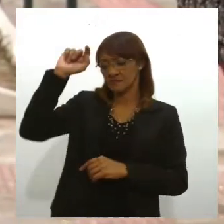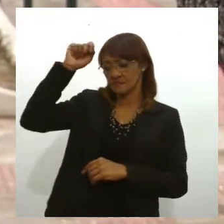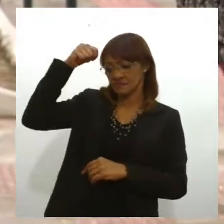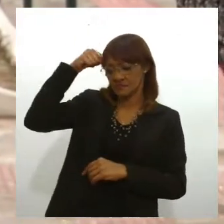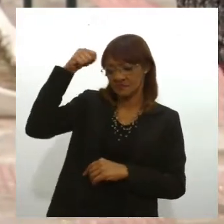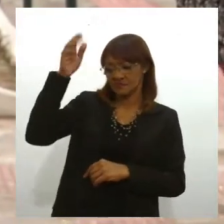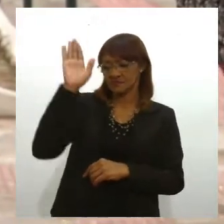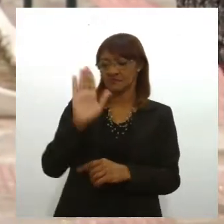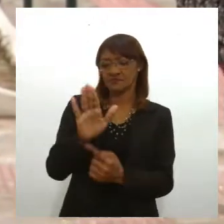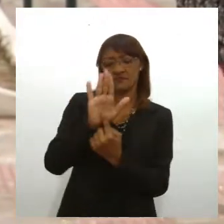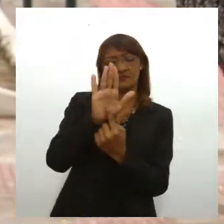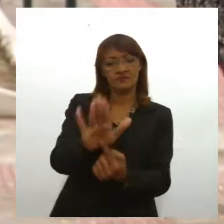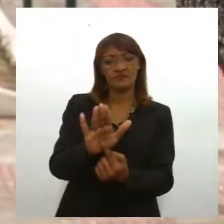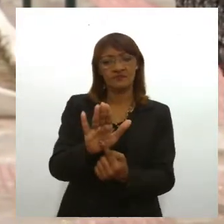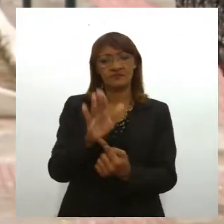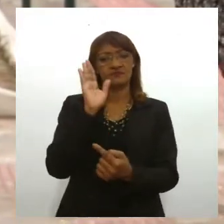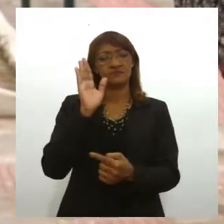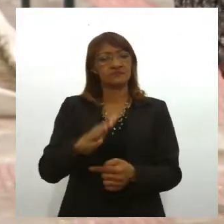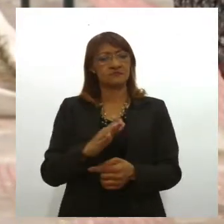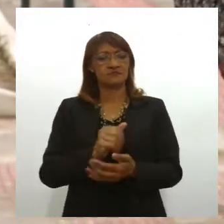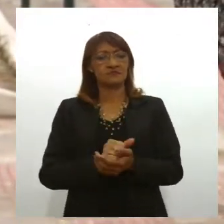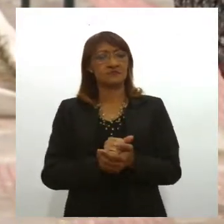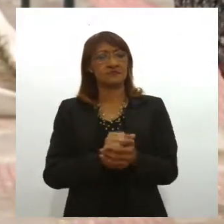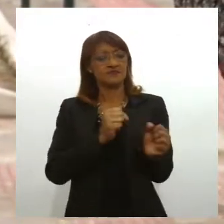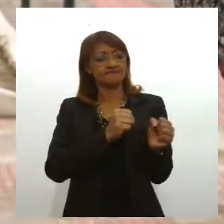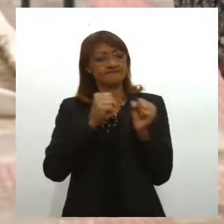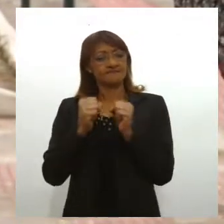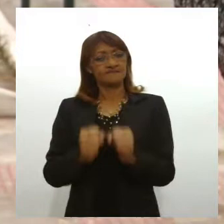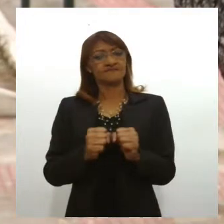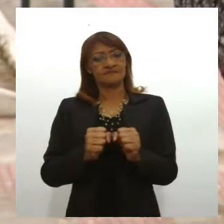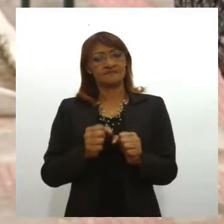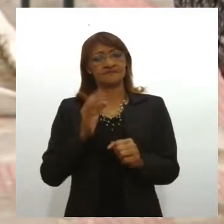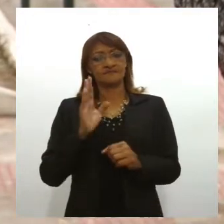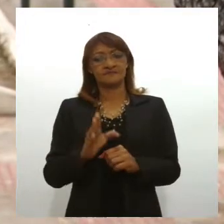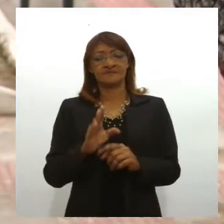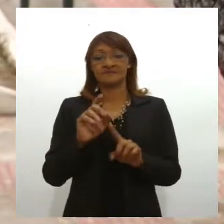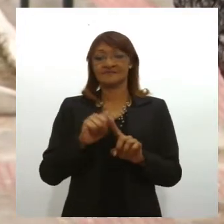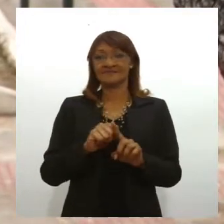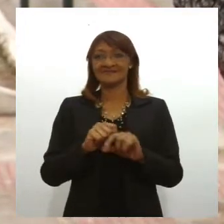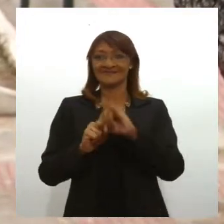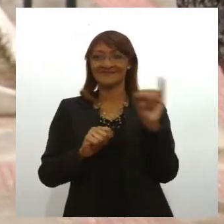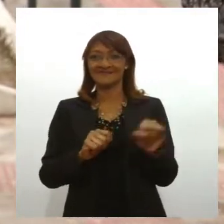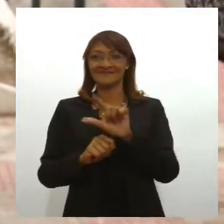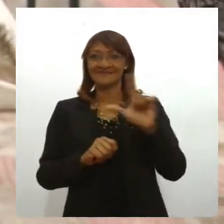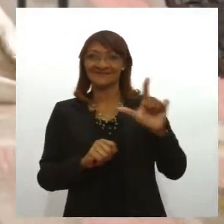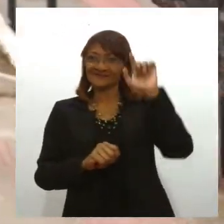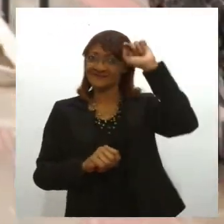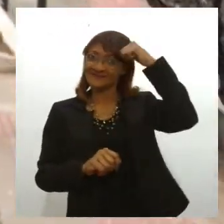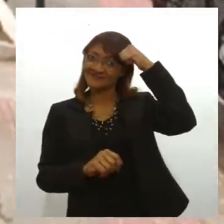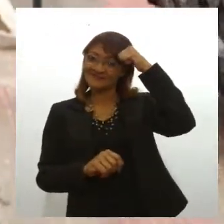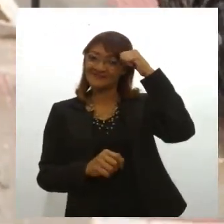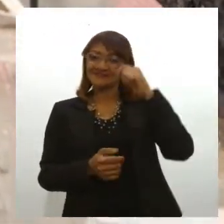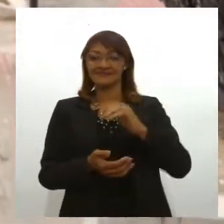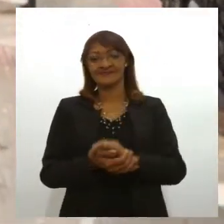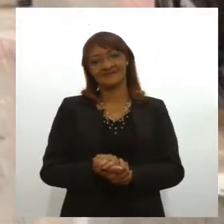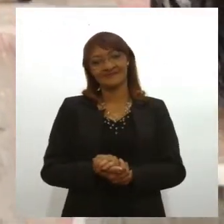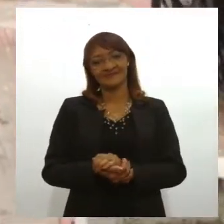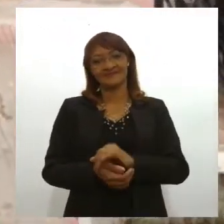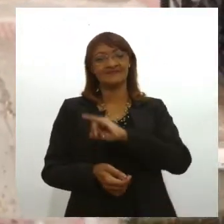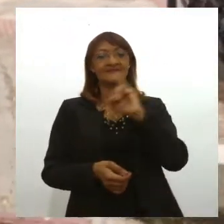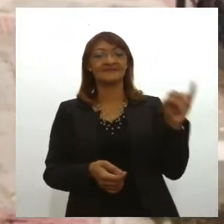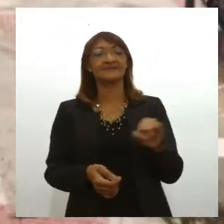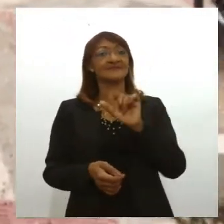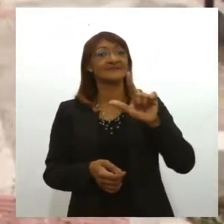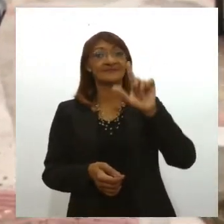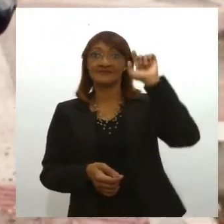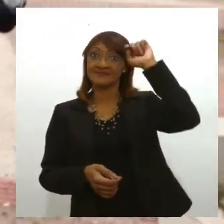visibilidade, protagonismo, e chamamos carinhosamente o mês de julho de Julho das Pretas. Sim, o Julho das Pretas. Vários